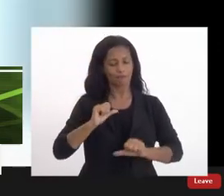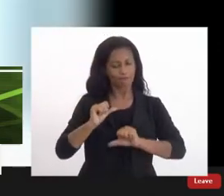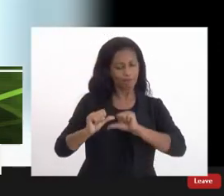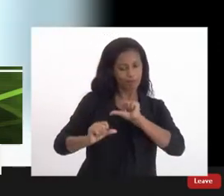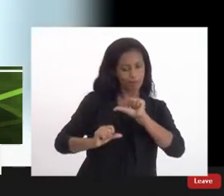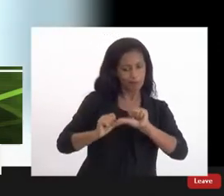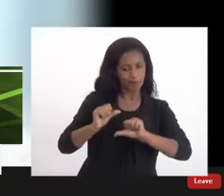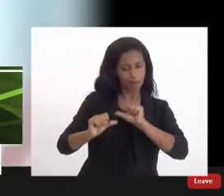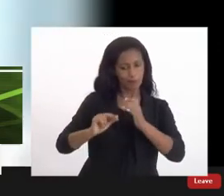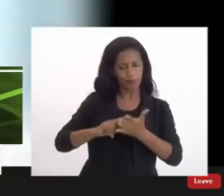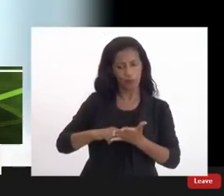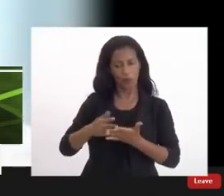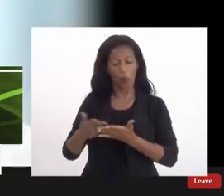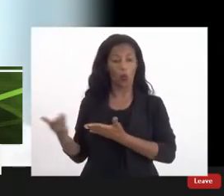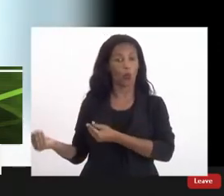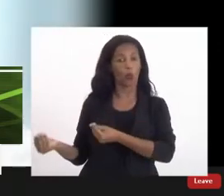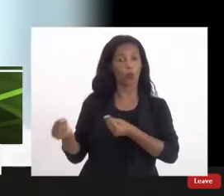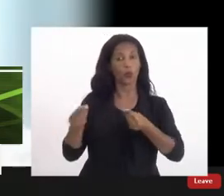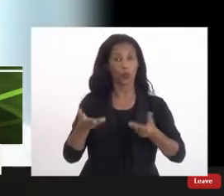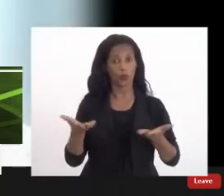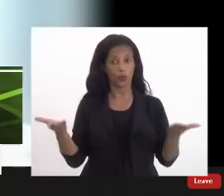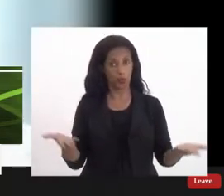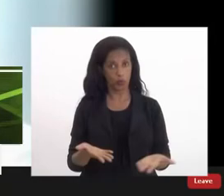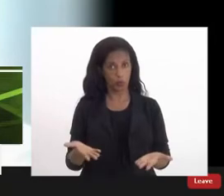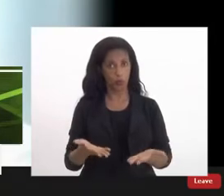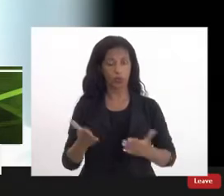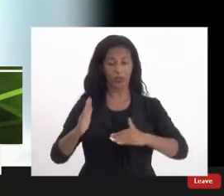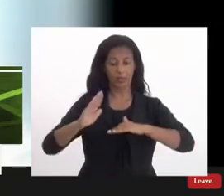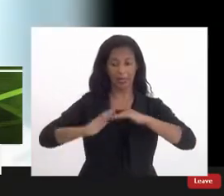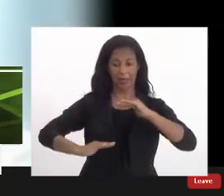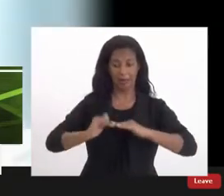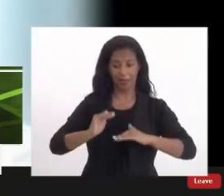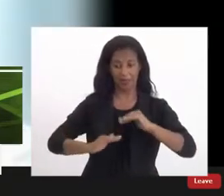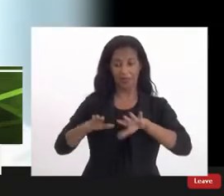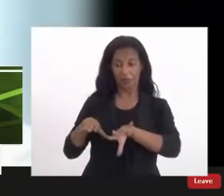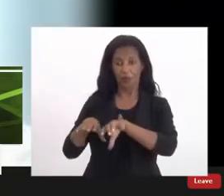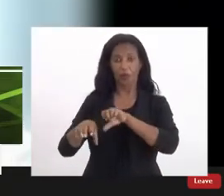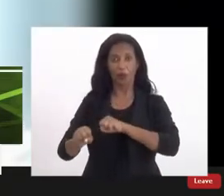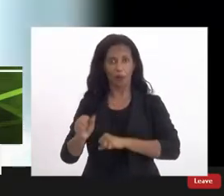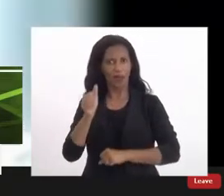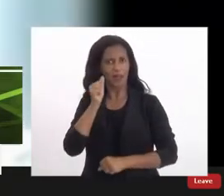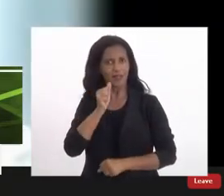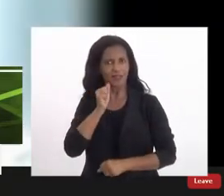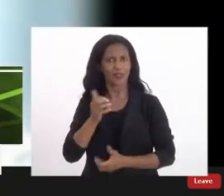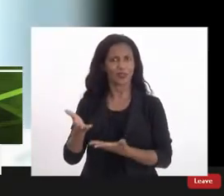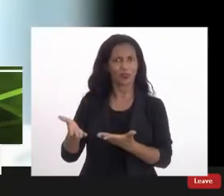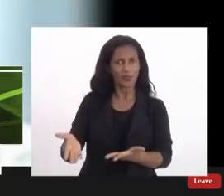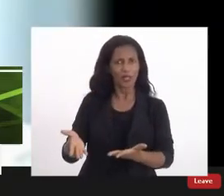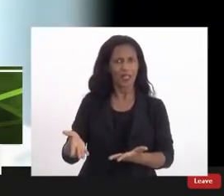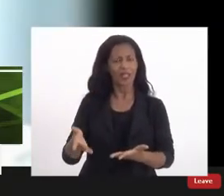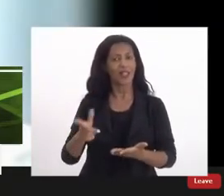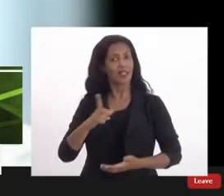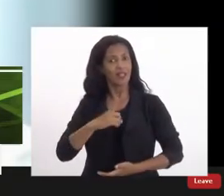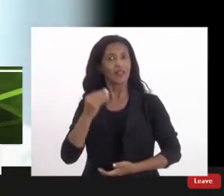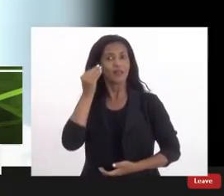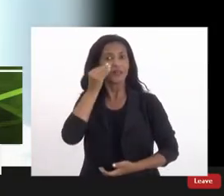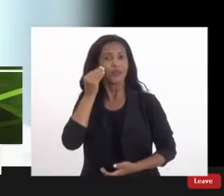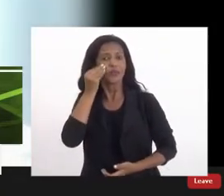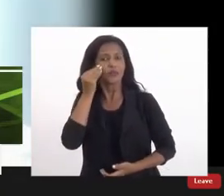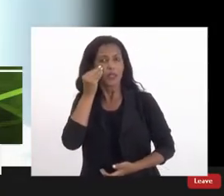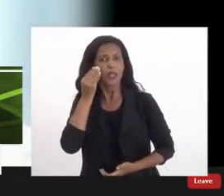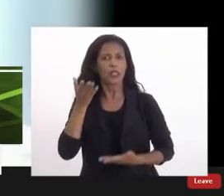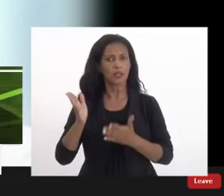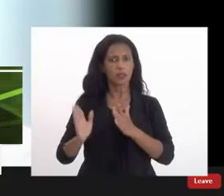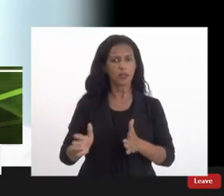né como eu trouxe aqui por exemplo essa questão da capacitação e formar essas mulheres a gente tem muitas experiências exitosas